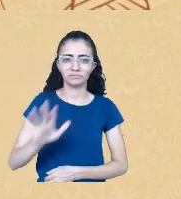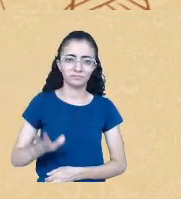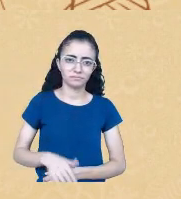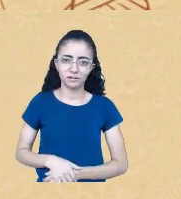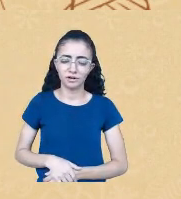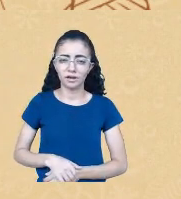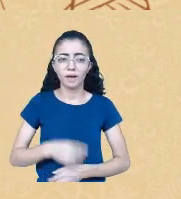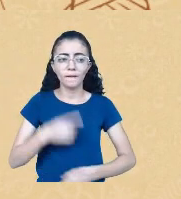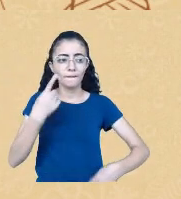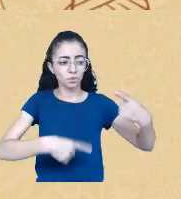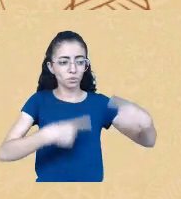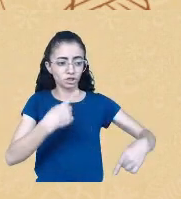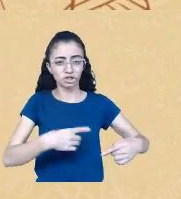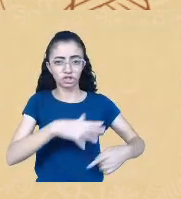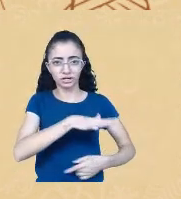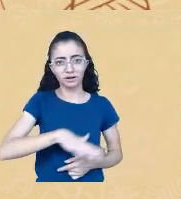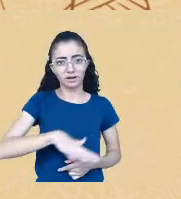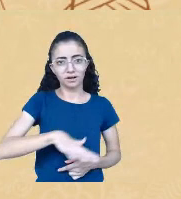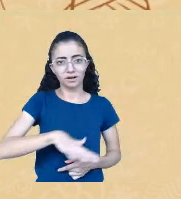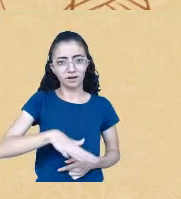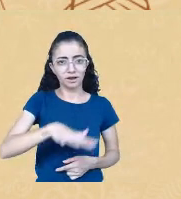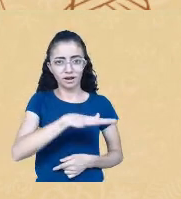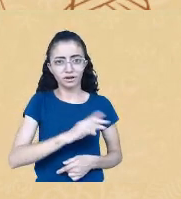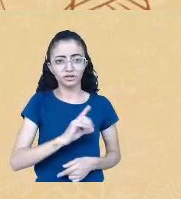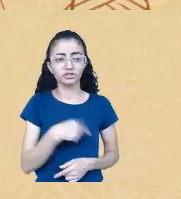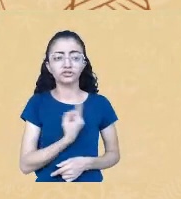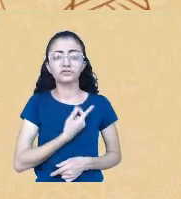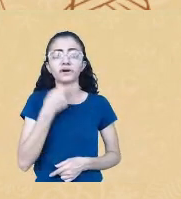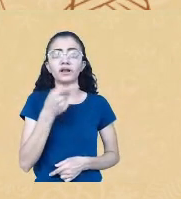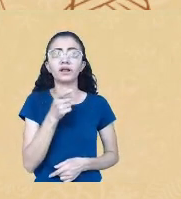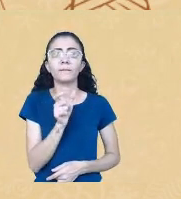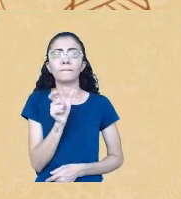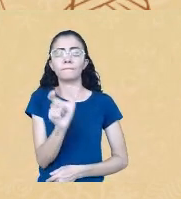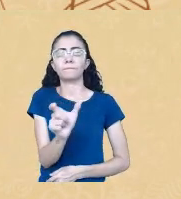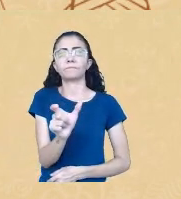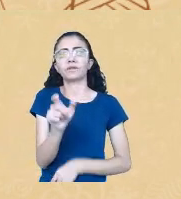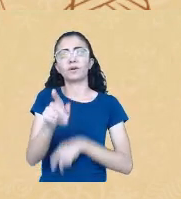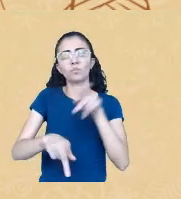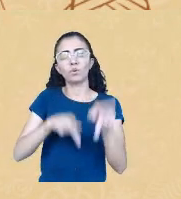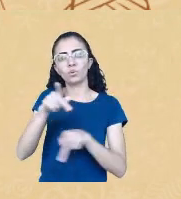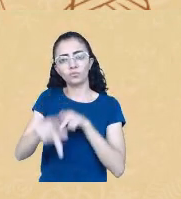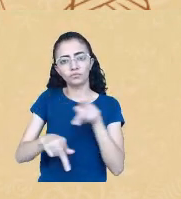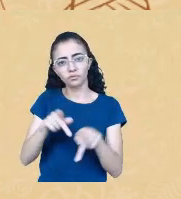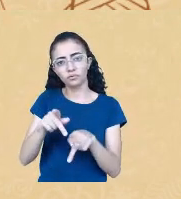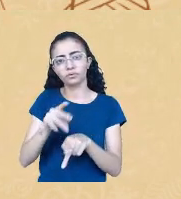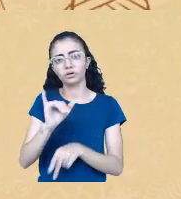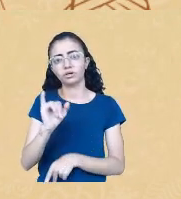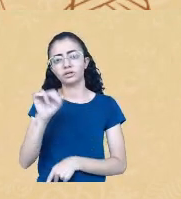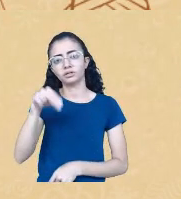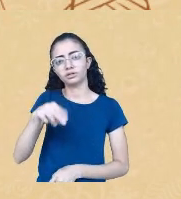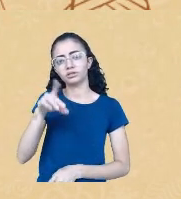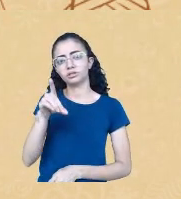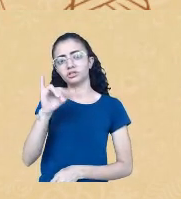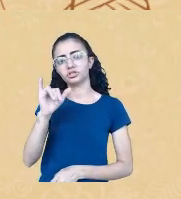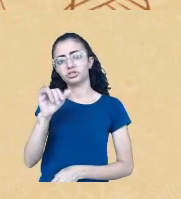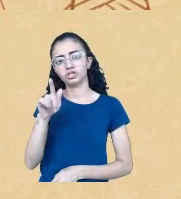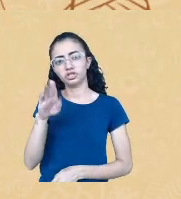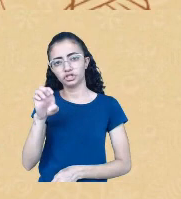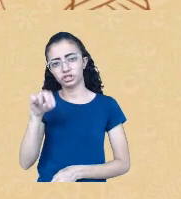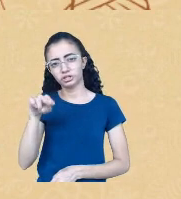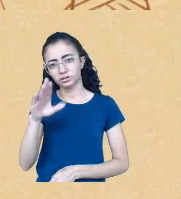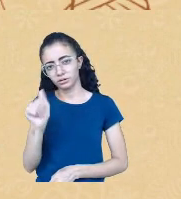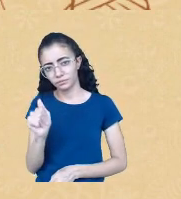povos indígenas, né? Então, essa produção do índio genérico, ela vem tentando